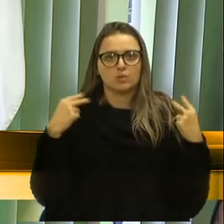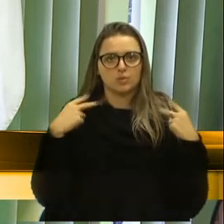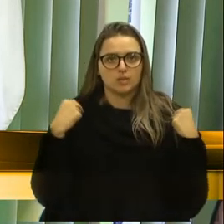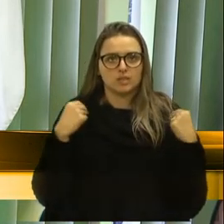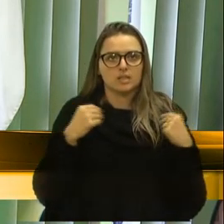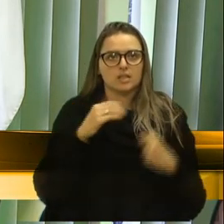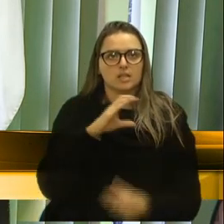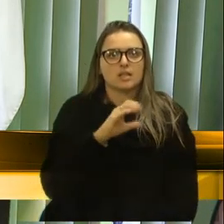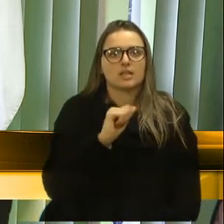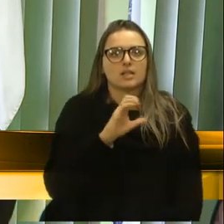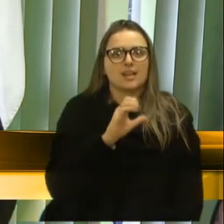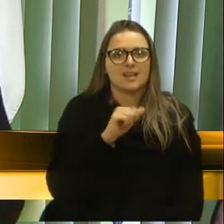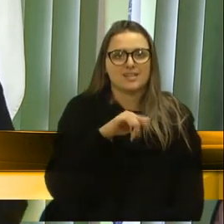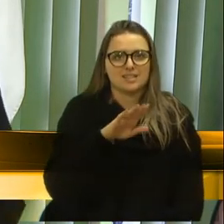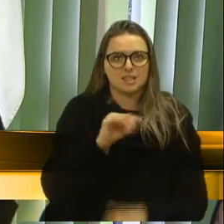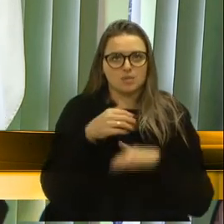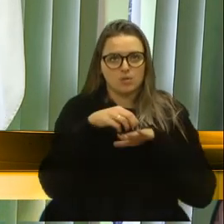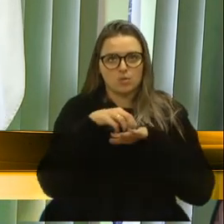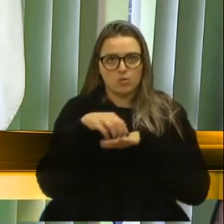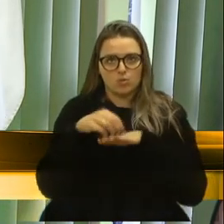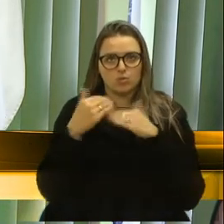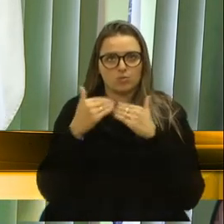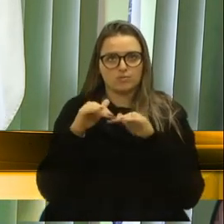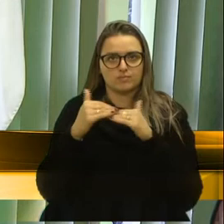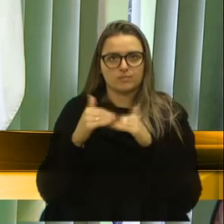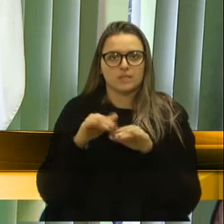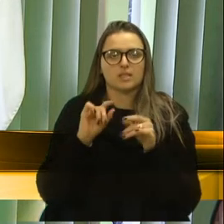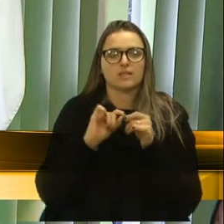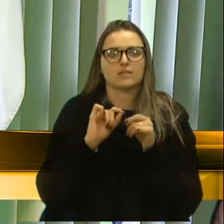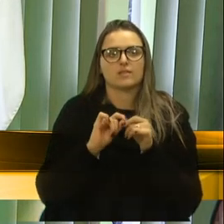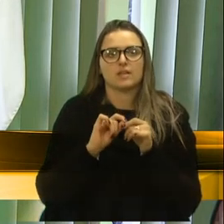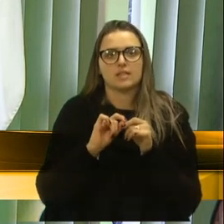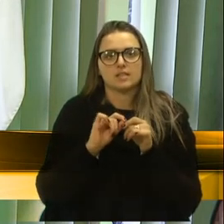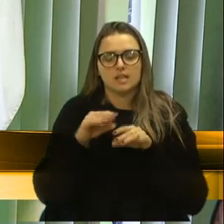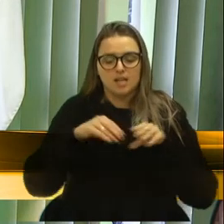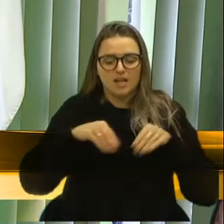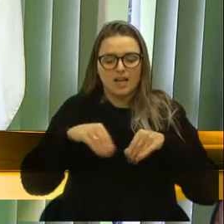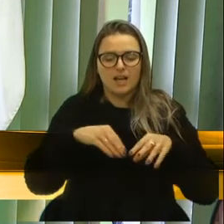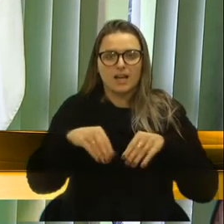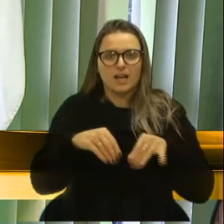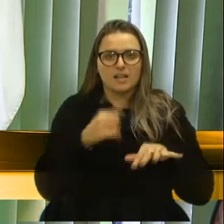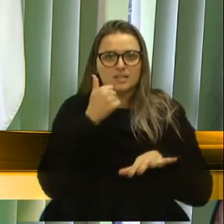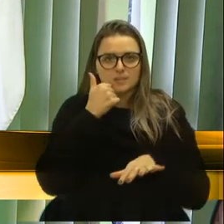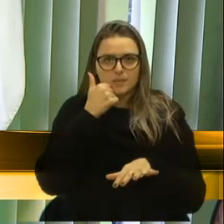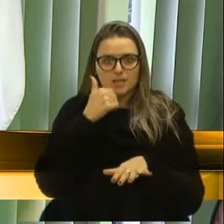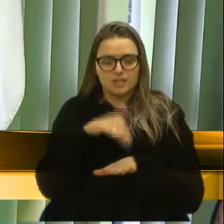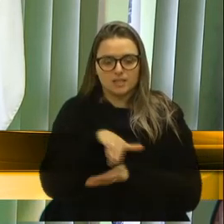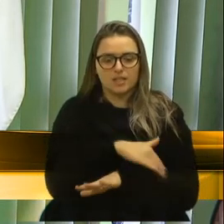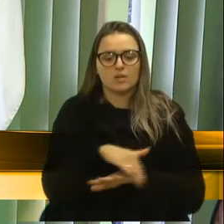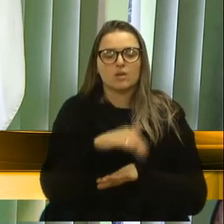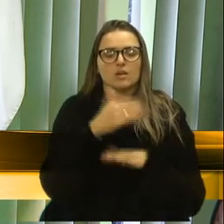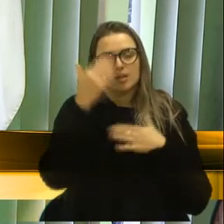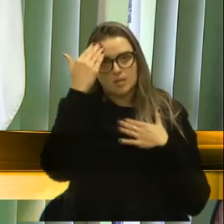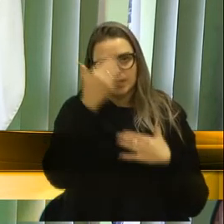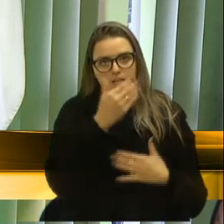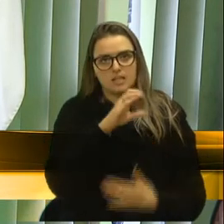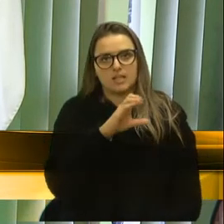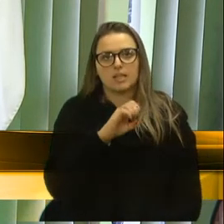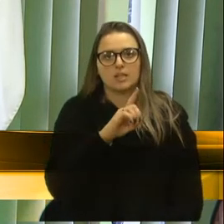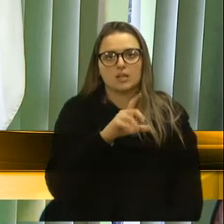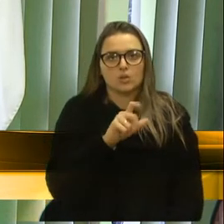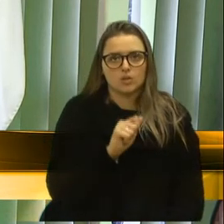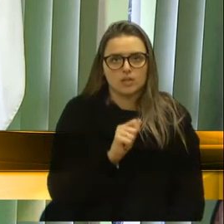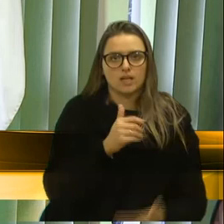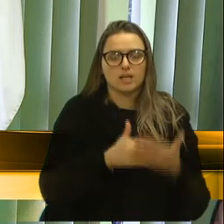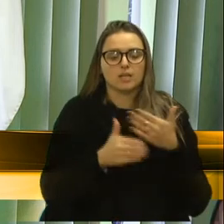a caçamba, que fez o cascalhamento da rua. Quero agradecer a Codeca, o pessoal que